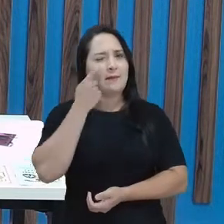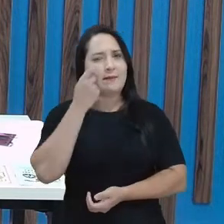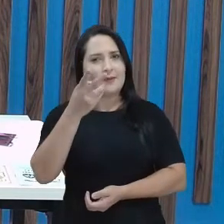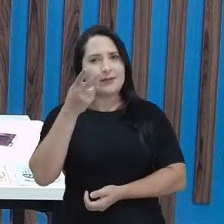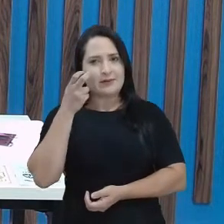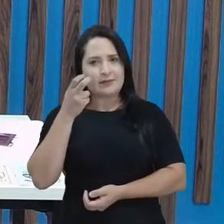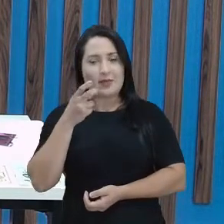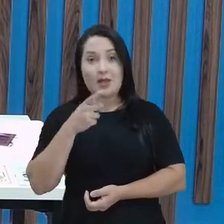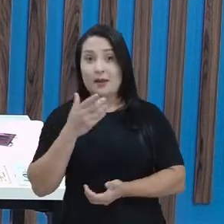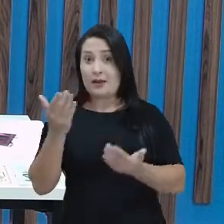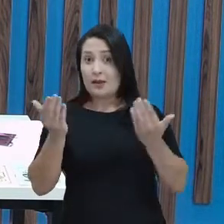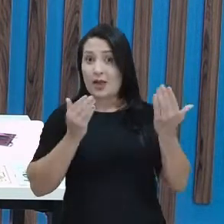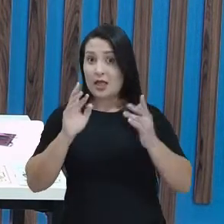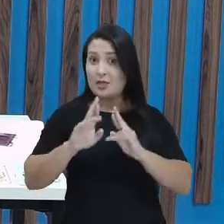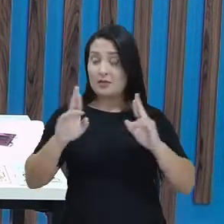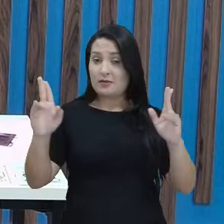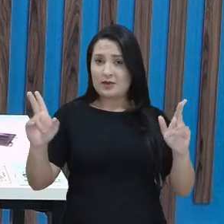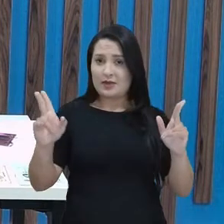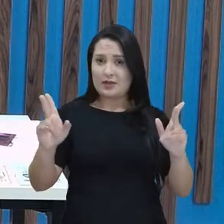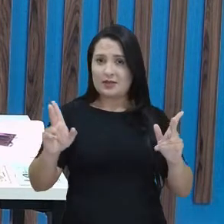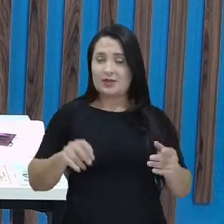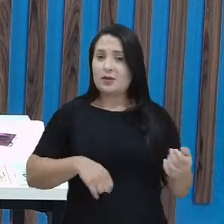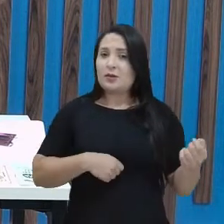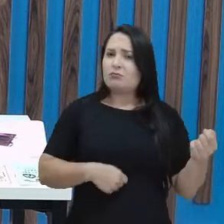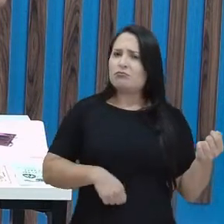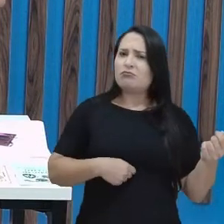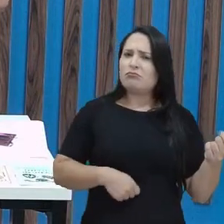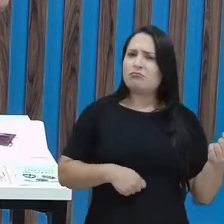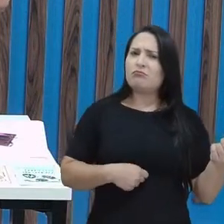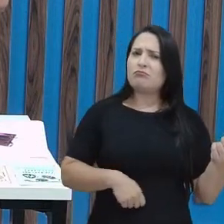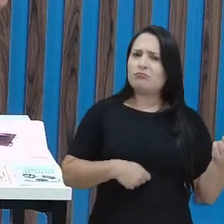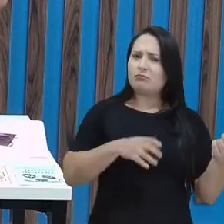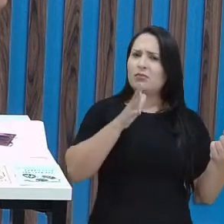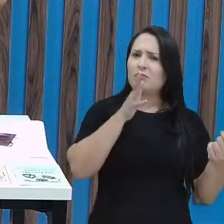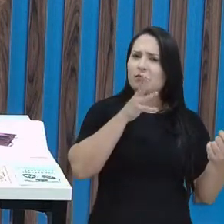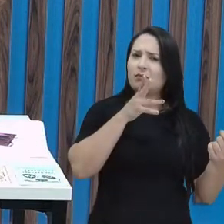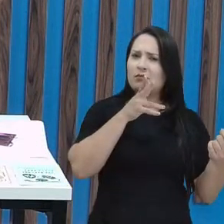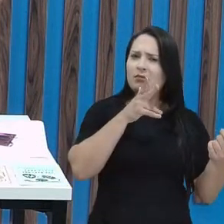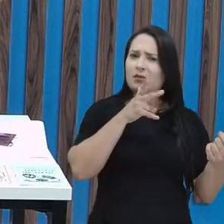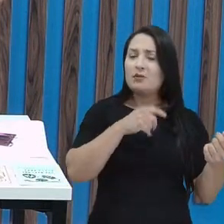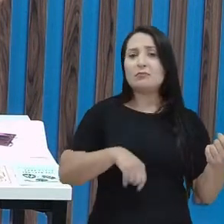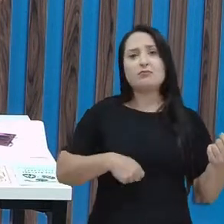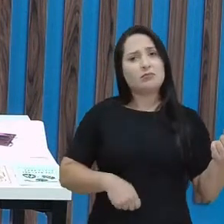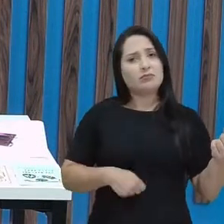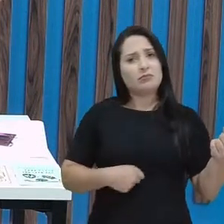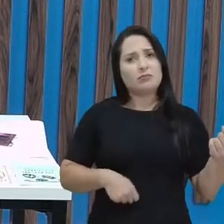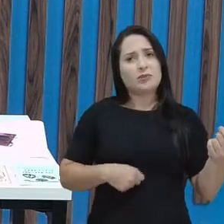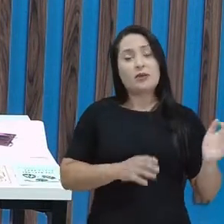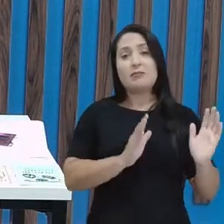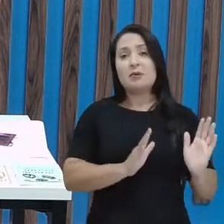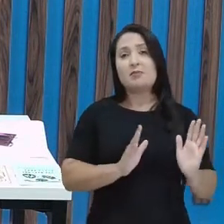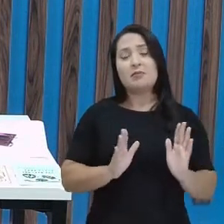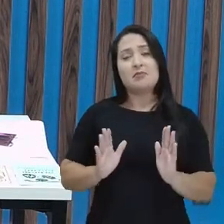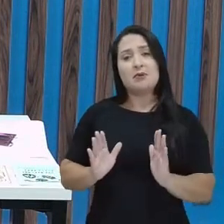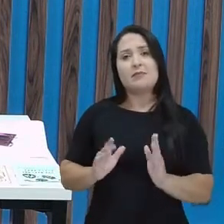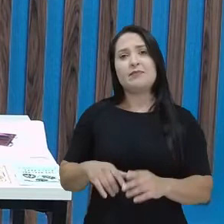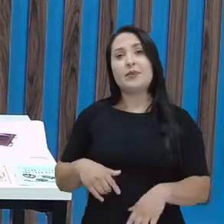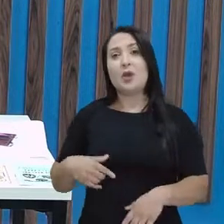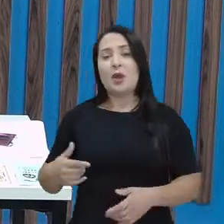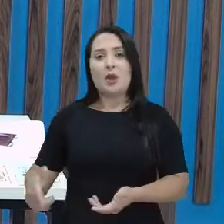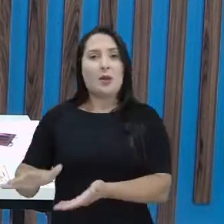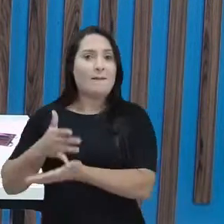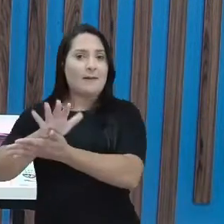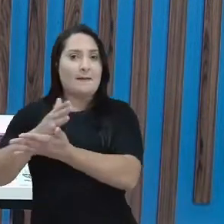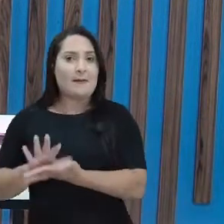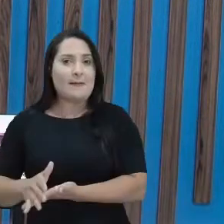Perceberam? Viram a diferença do repente para a embolada? O repente é mais lentinho com a viola, mais pausado. A embolada é